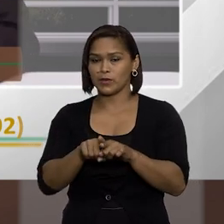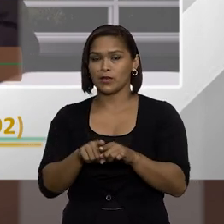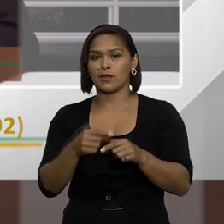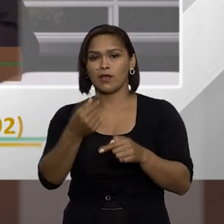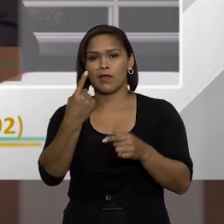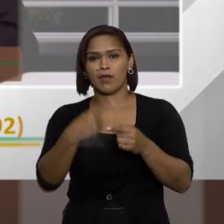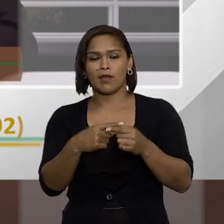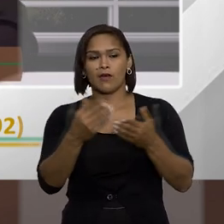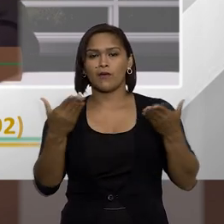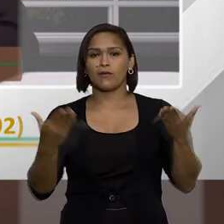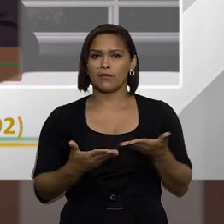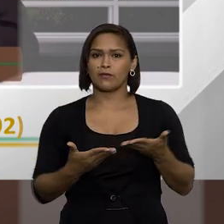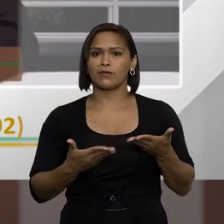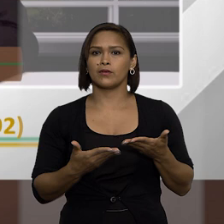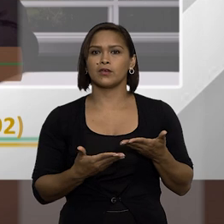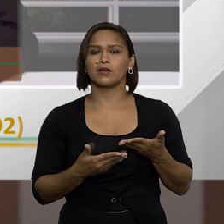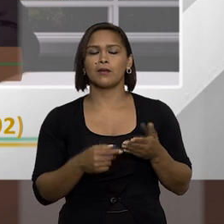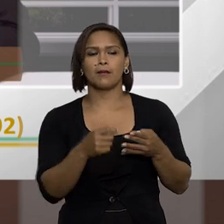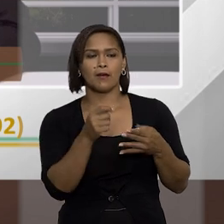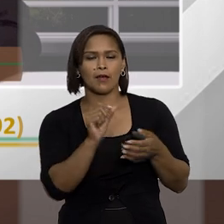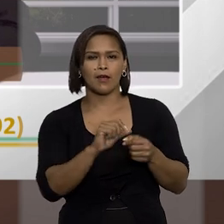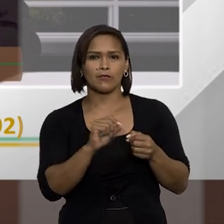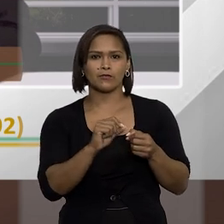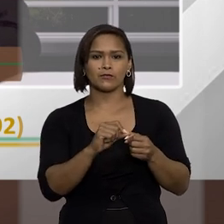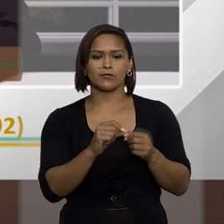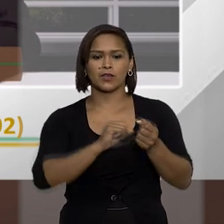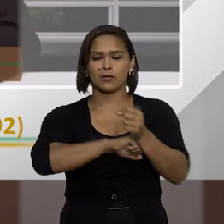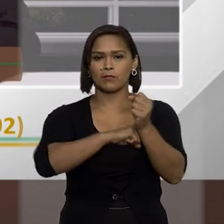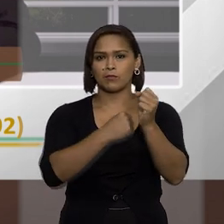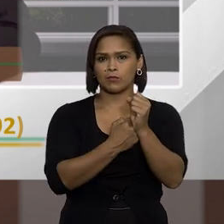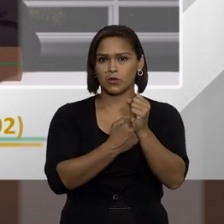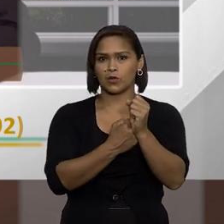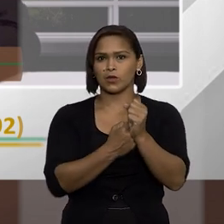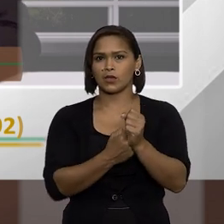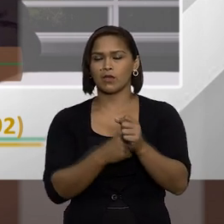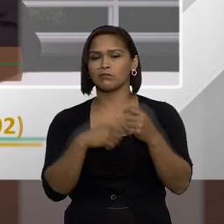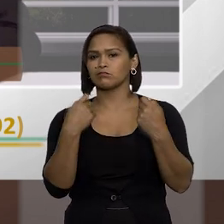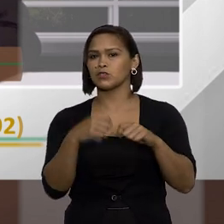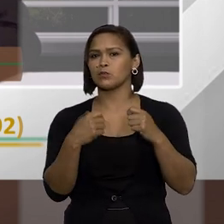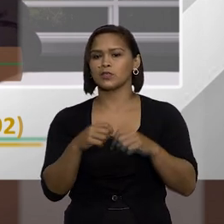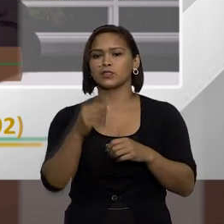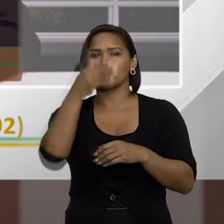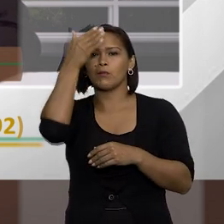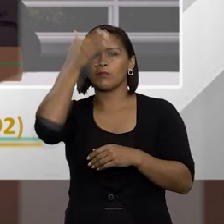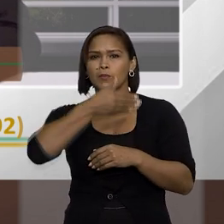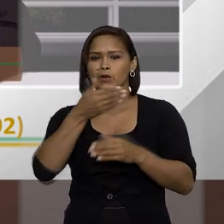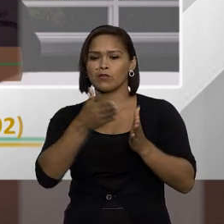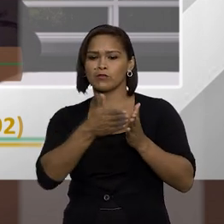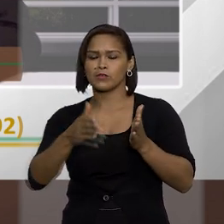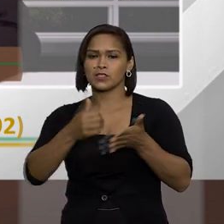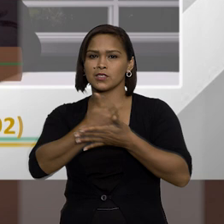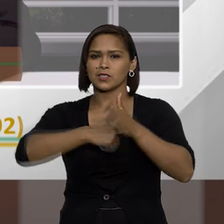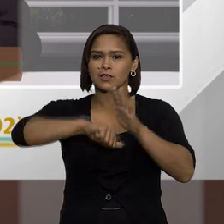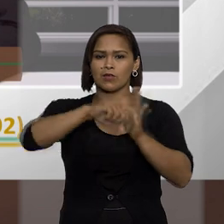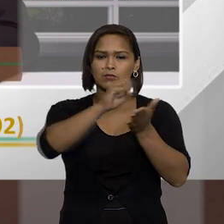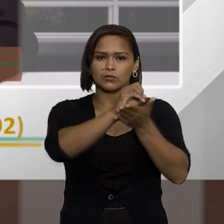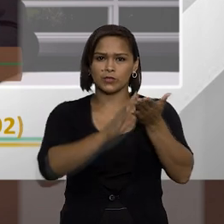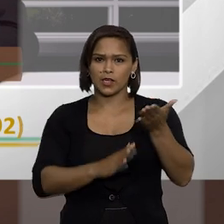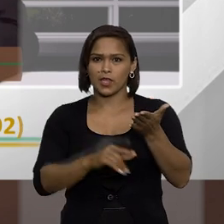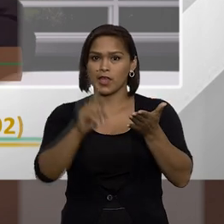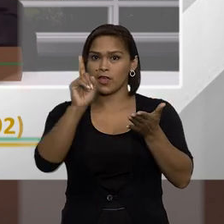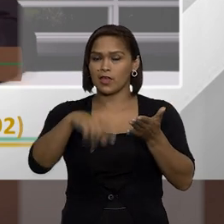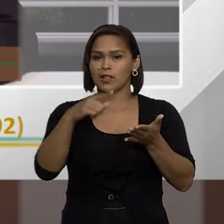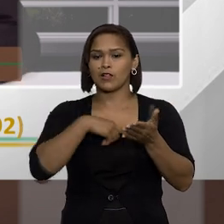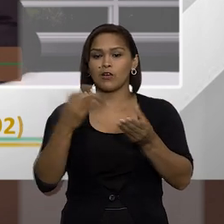de que hoje para que seja feita a indisponibilidade dos bens não é necessária a comprovação do perículo imora ele é